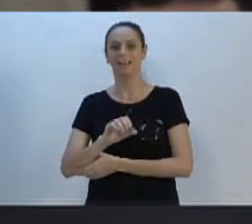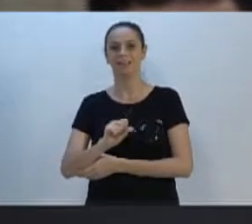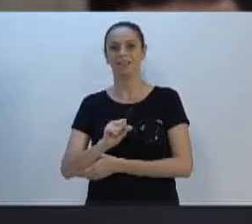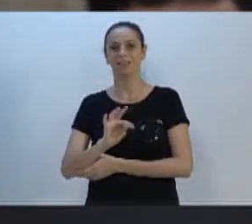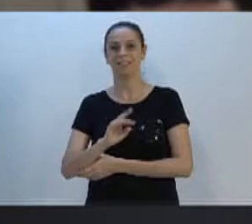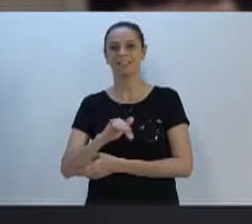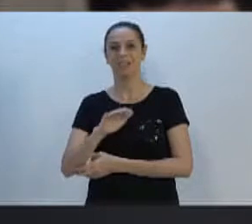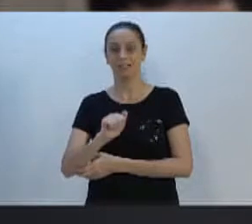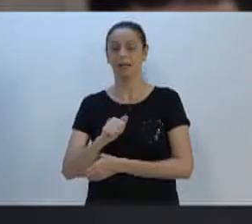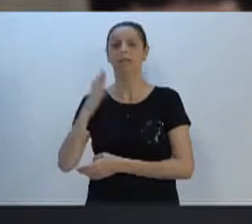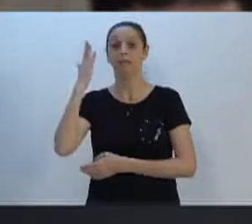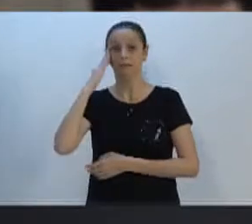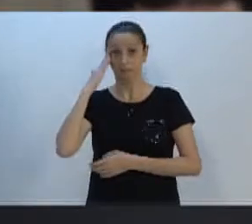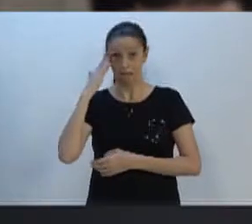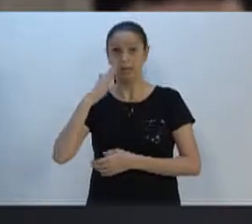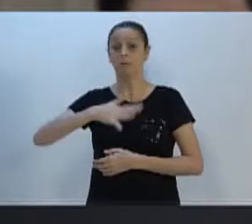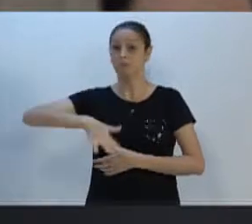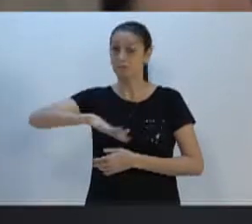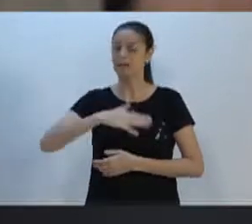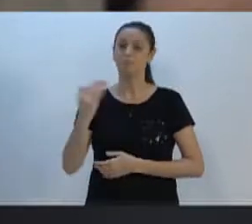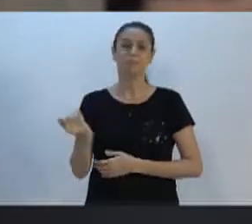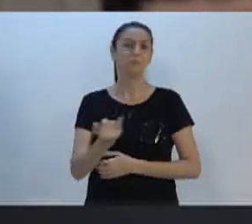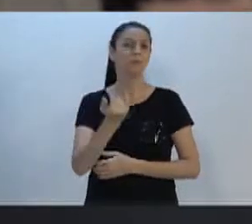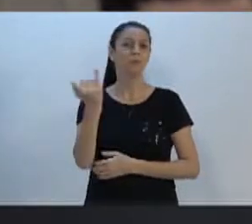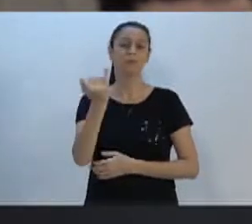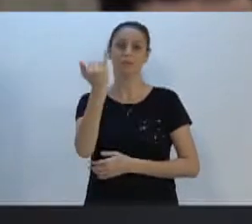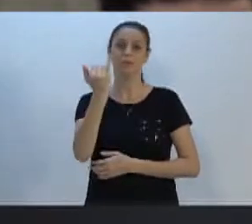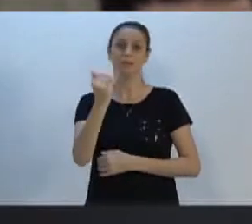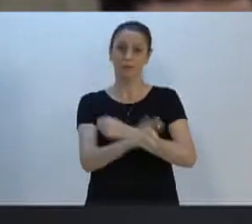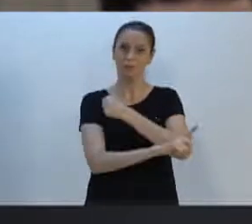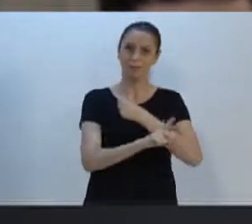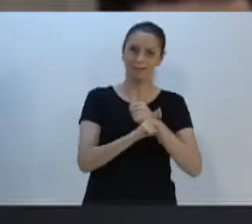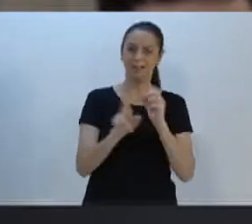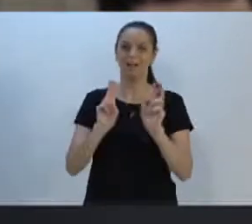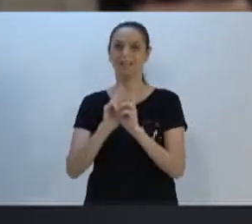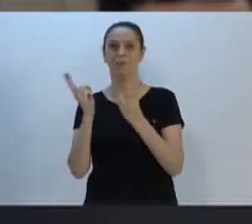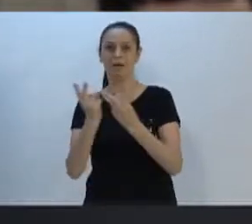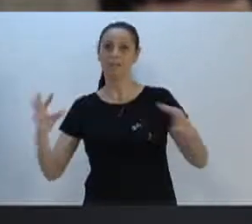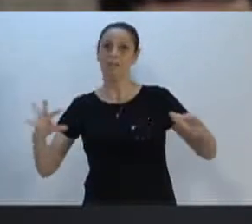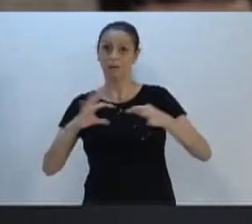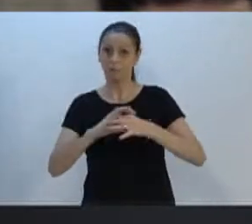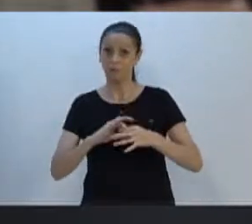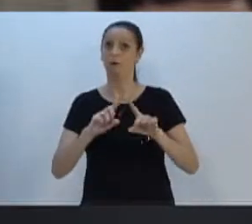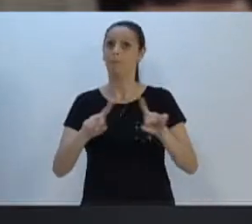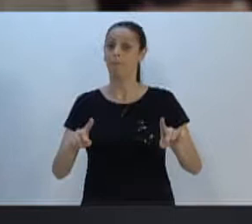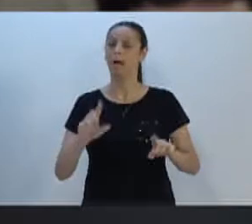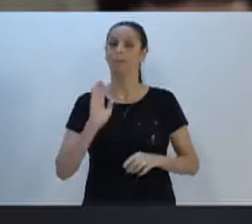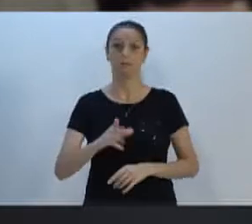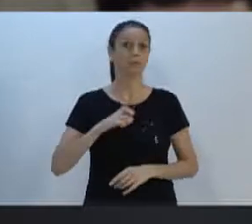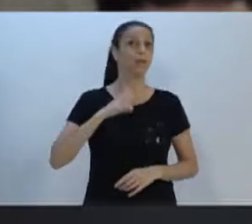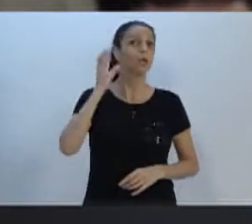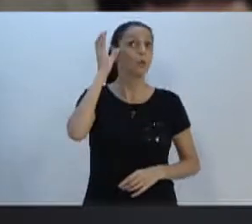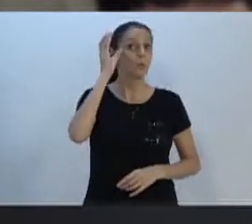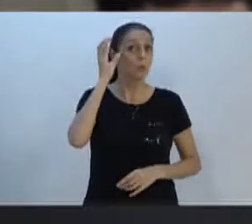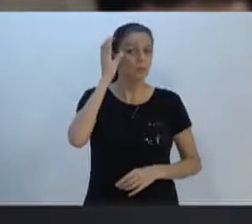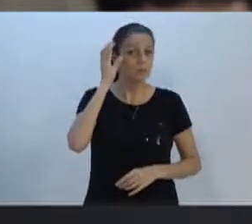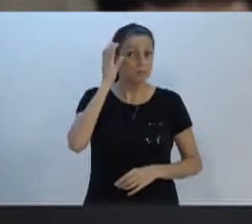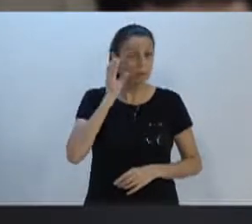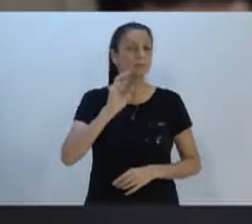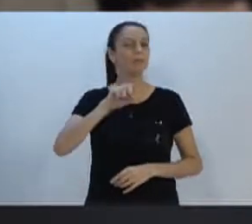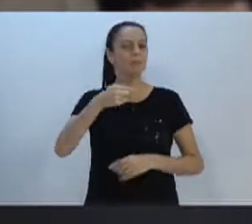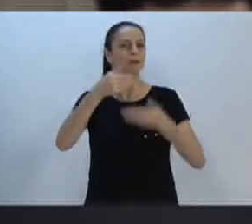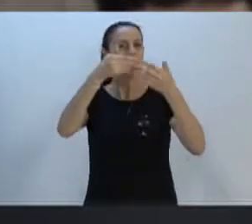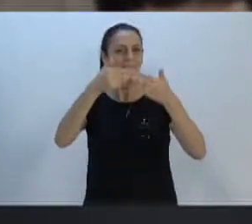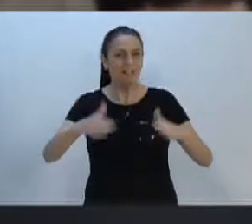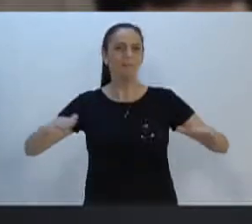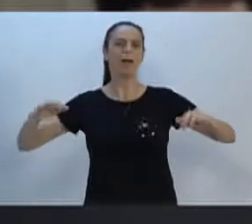importante, aquela abertura para a região, mas também está ciente do que pode acontecer após a abertura daquela área,